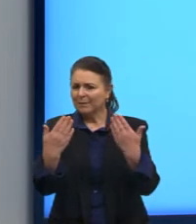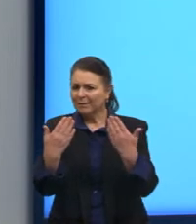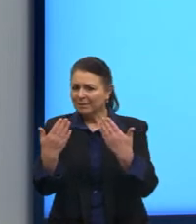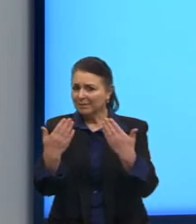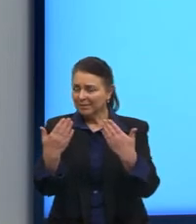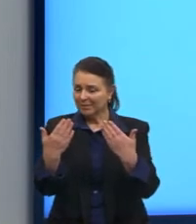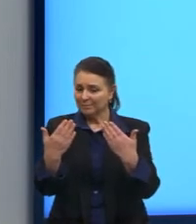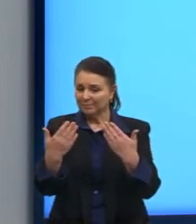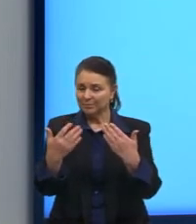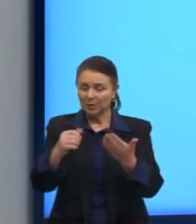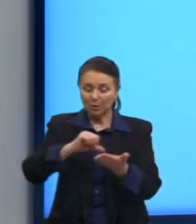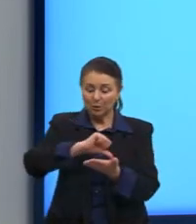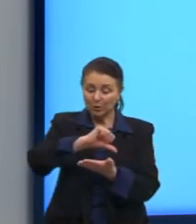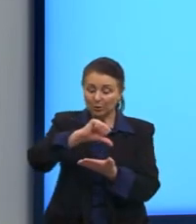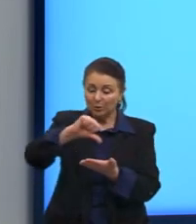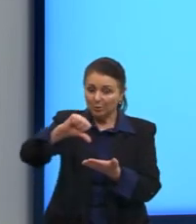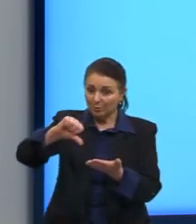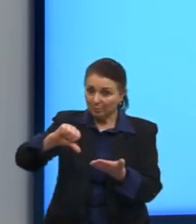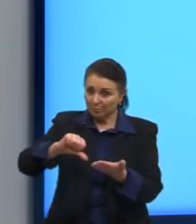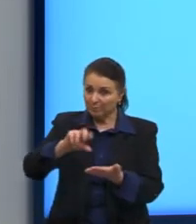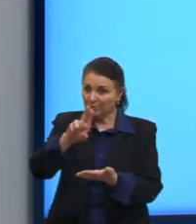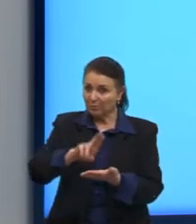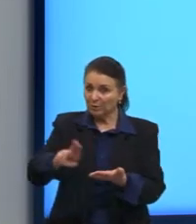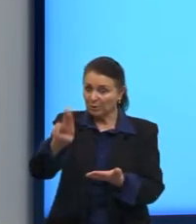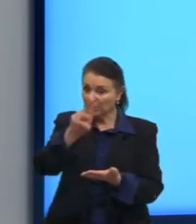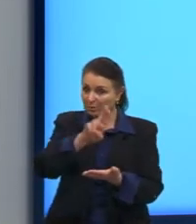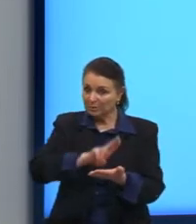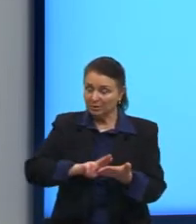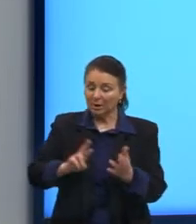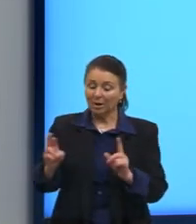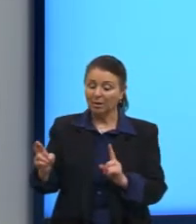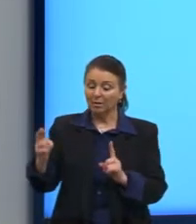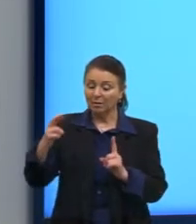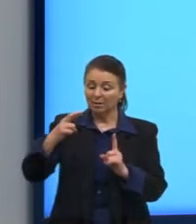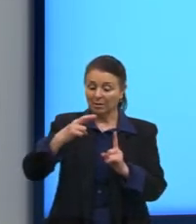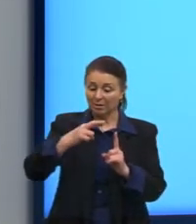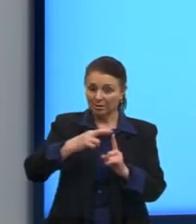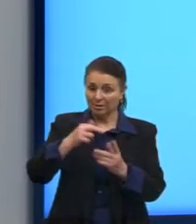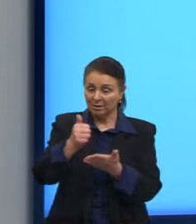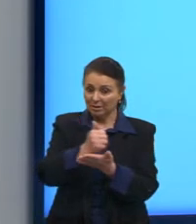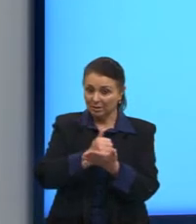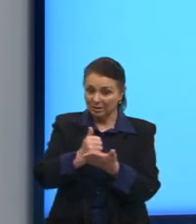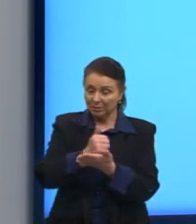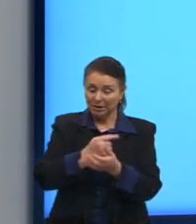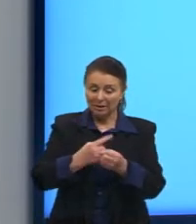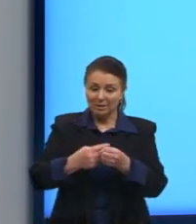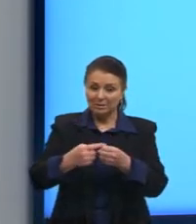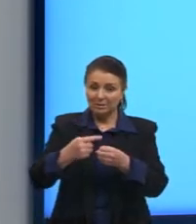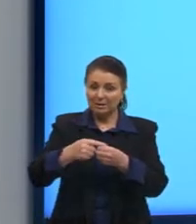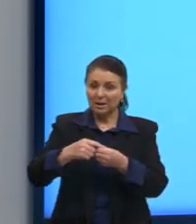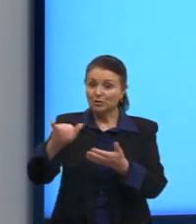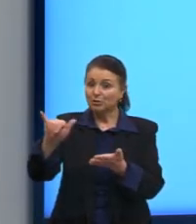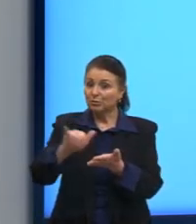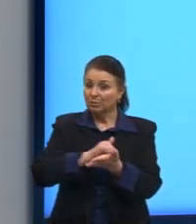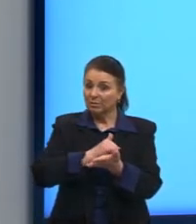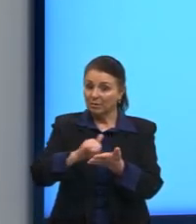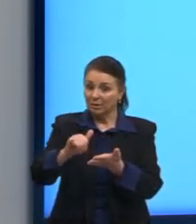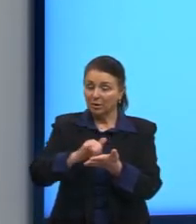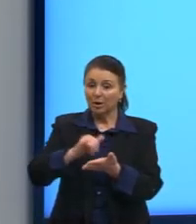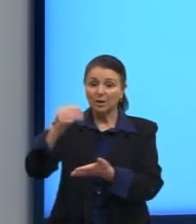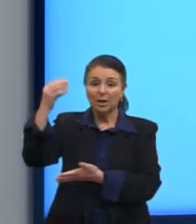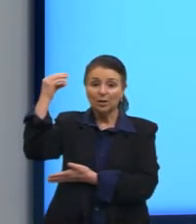No mapa, então, ali, foram utilizadas como referência as cidades de Nova Iorque e Moscou.